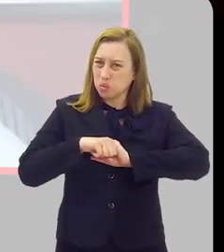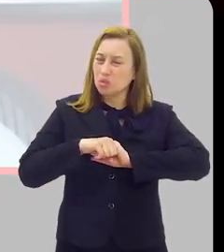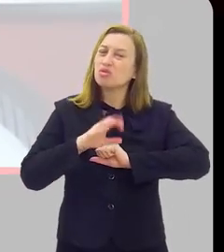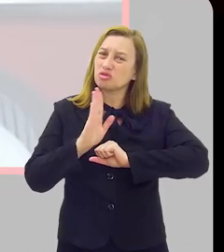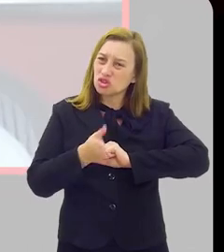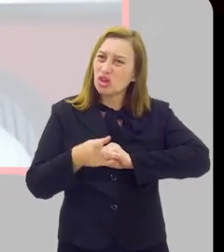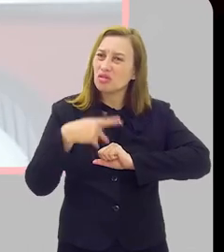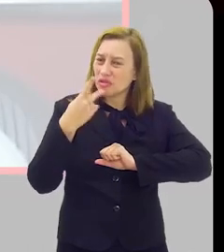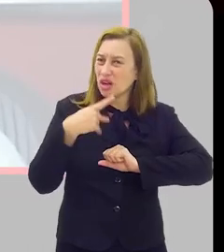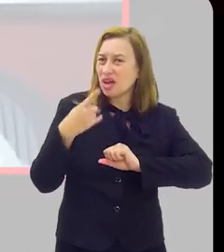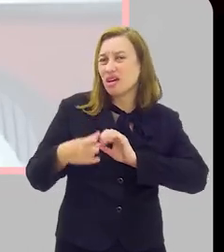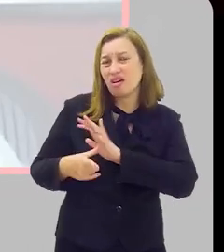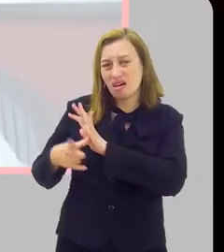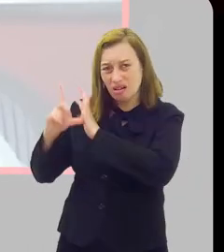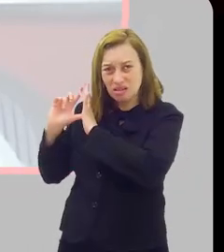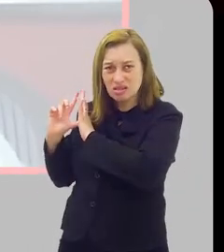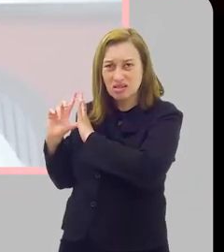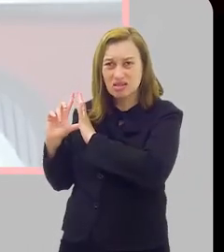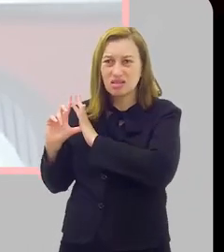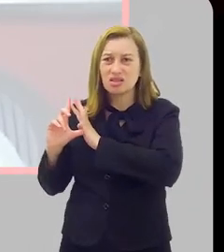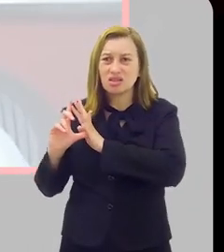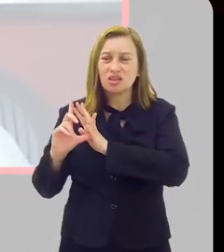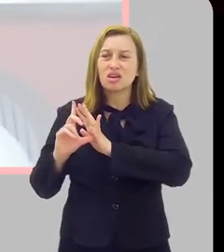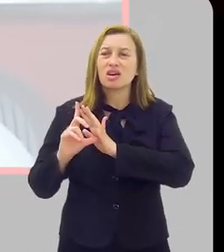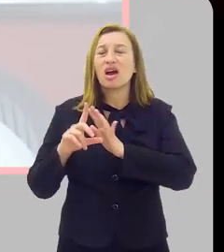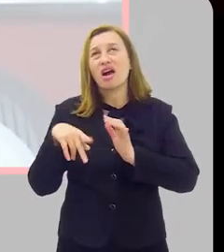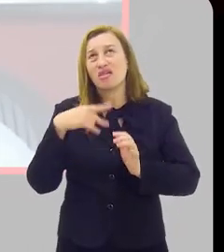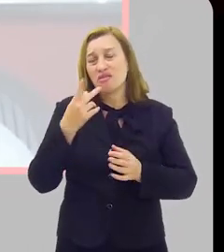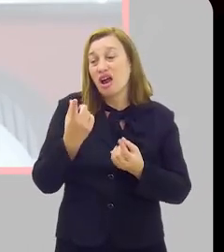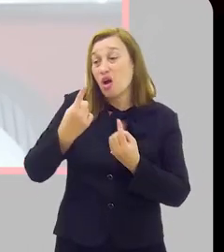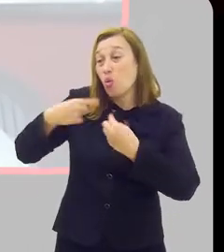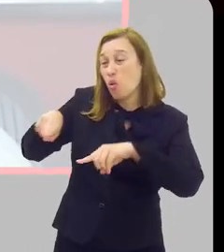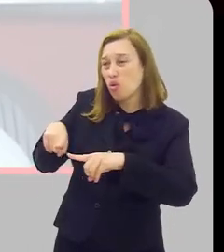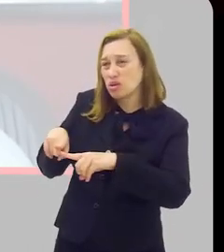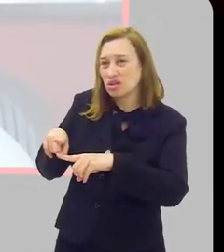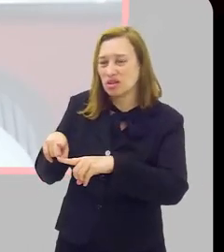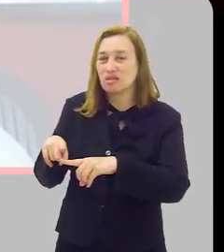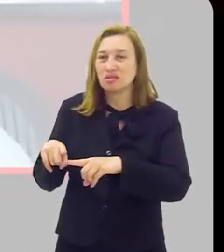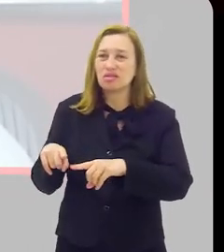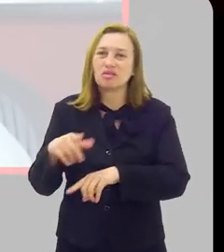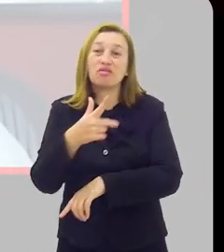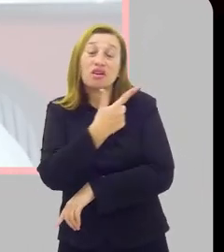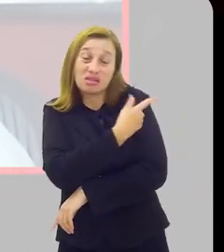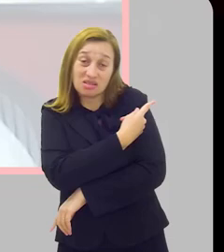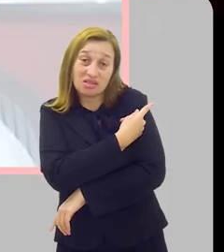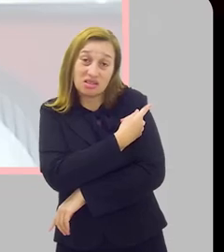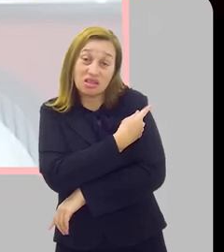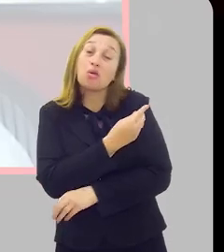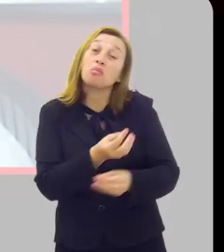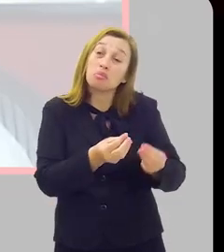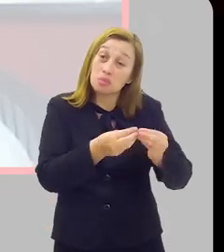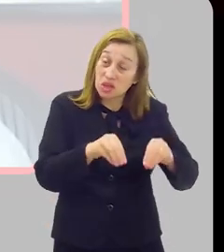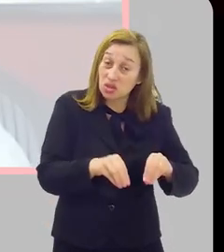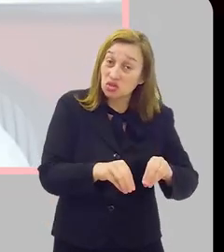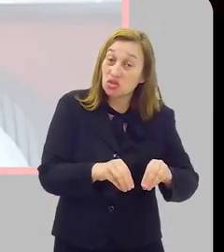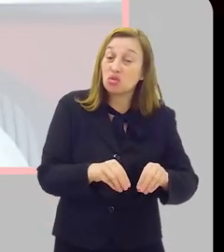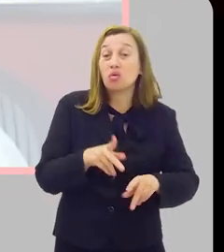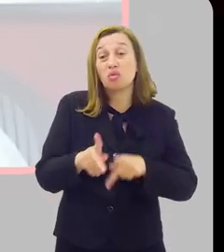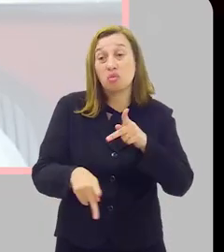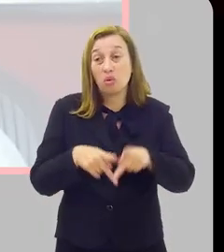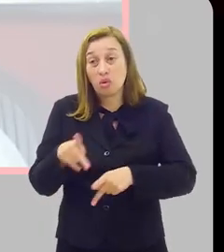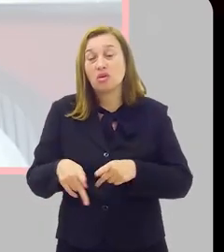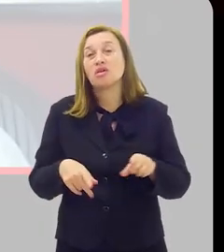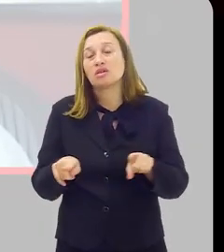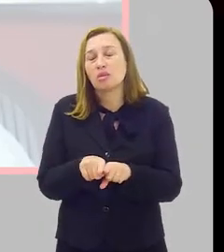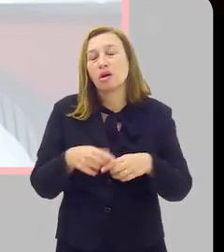a qual eu já me referi anteriormente, de que o discurso antivacina realmente conseguiu ser muito nocivo na nossa